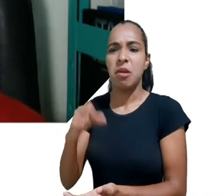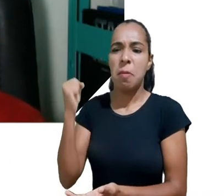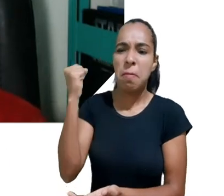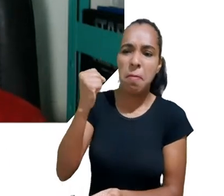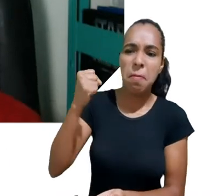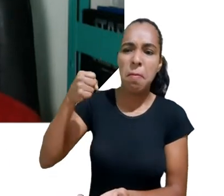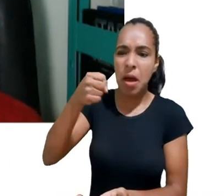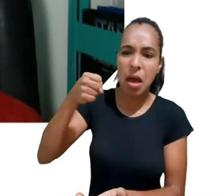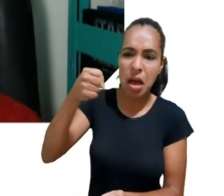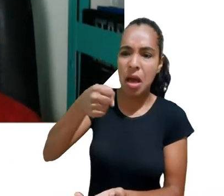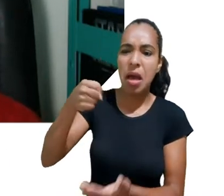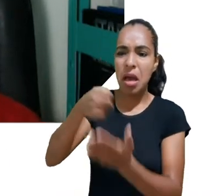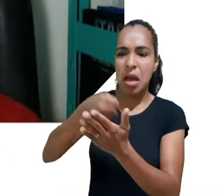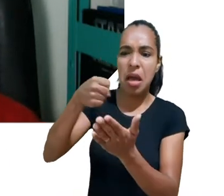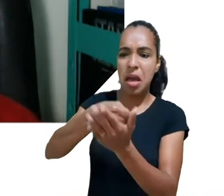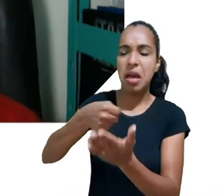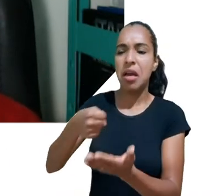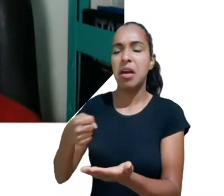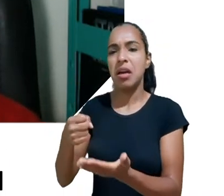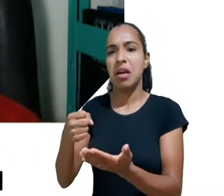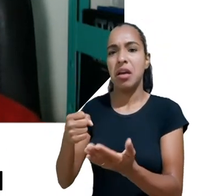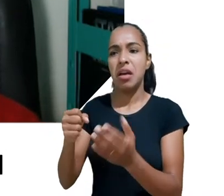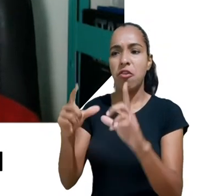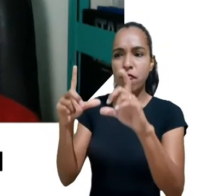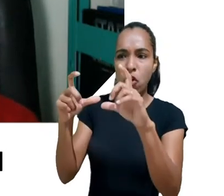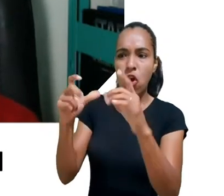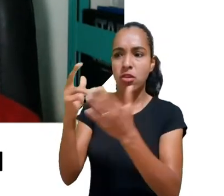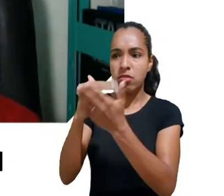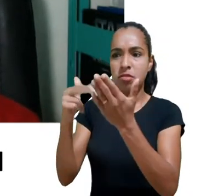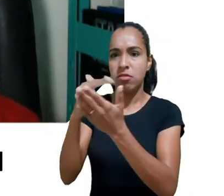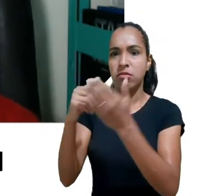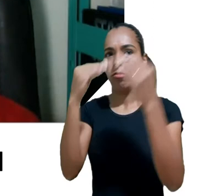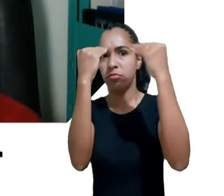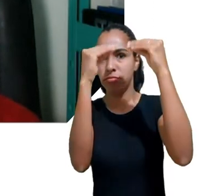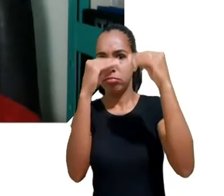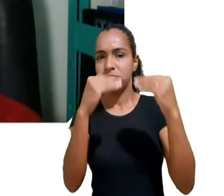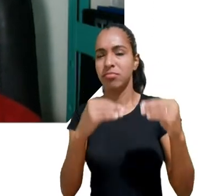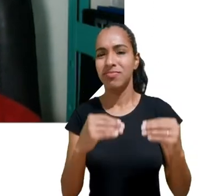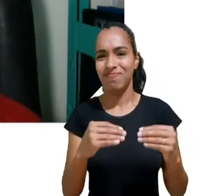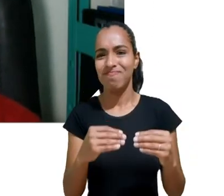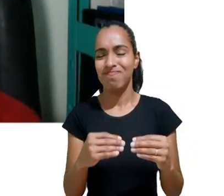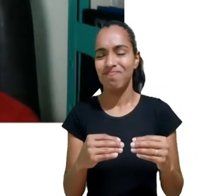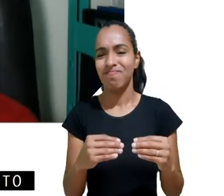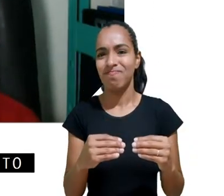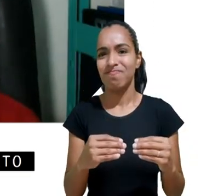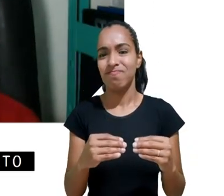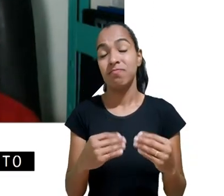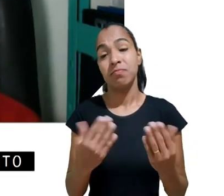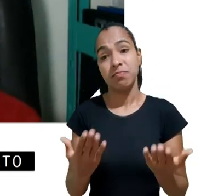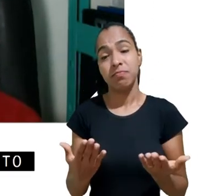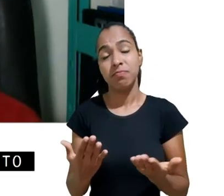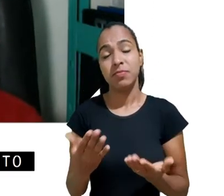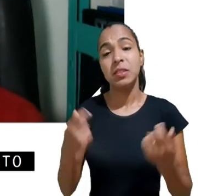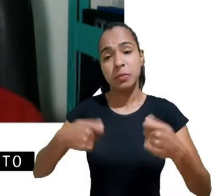envolvendo agressão acho que a gente já está no momento em que a gente tem capacidade de amadurecer enquanto homem